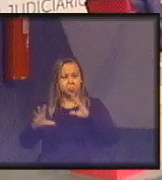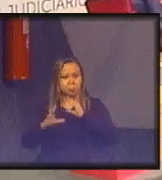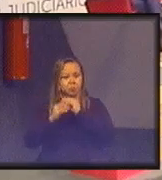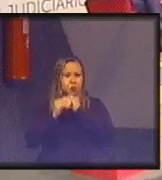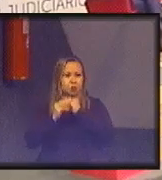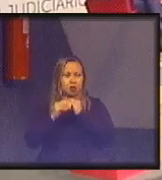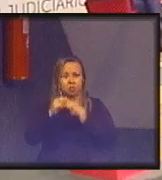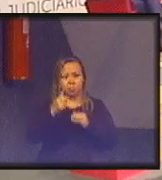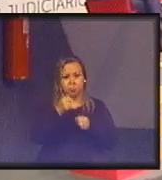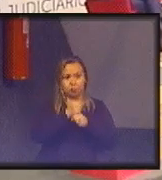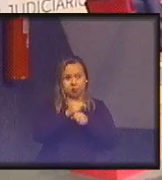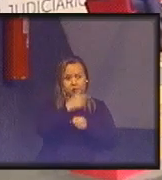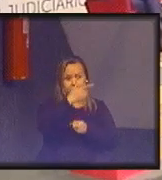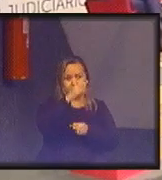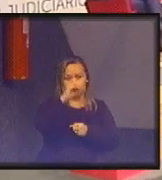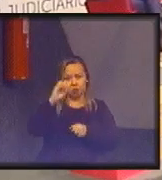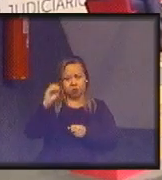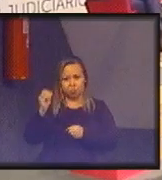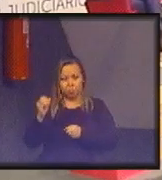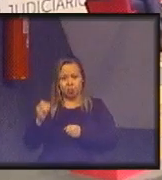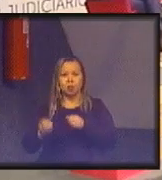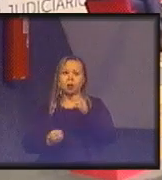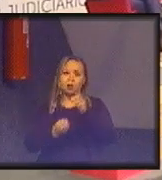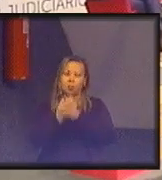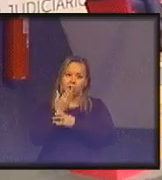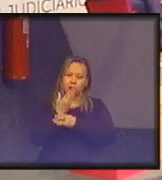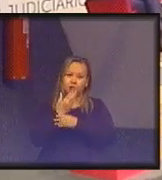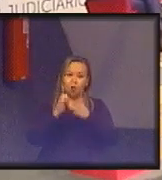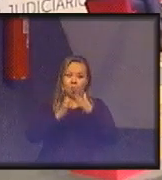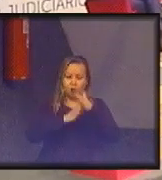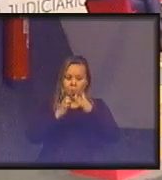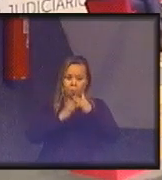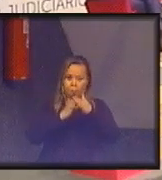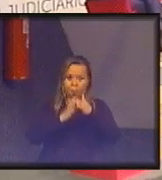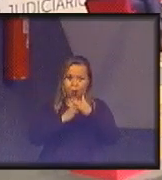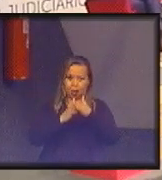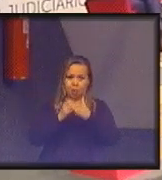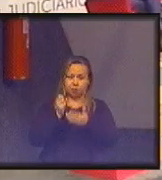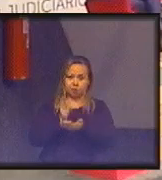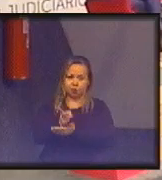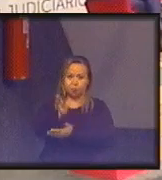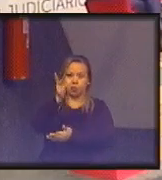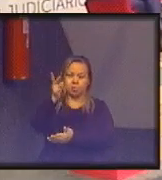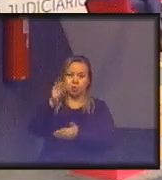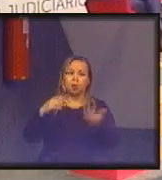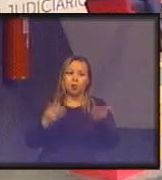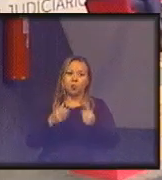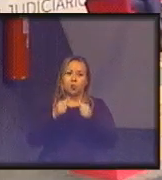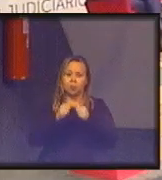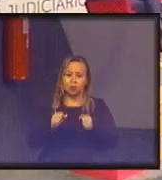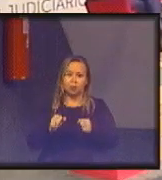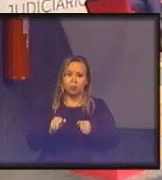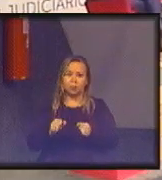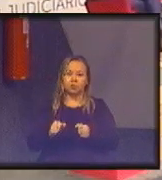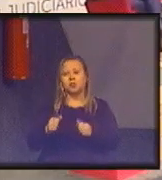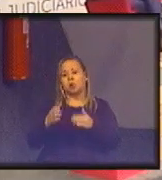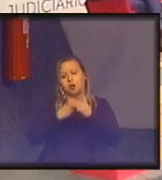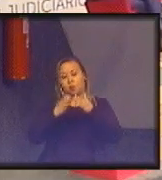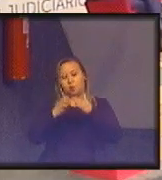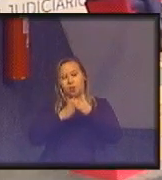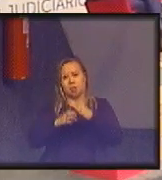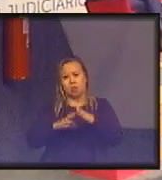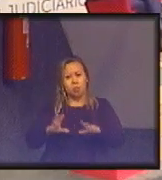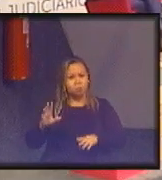anos 2000 surgiram os mercados fluidos hoje nós estamos nos mercados superfluidos ou seja